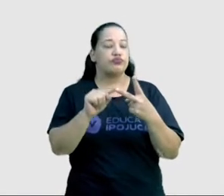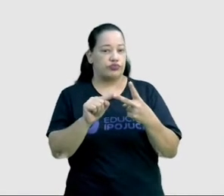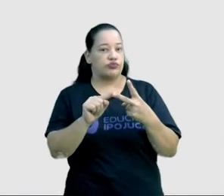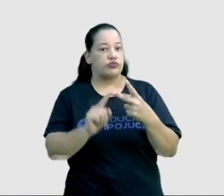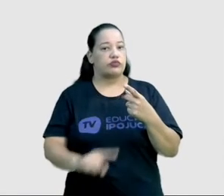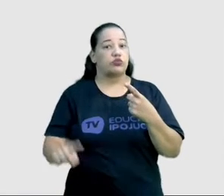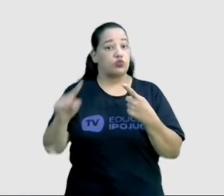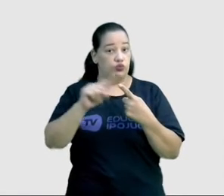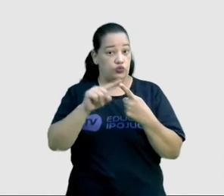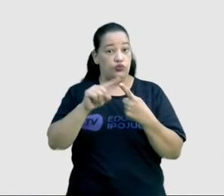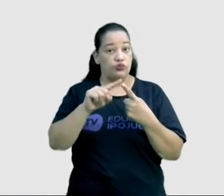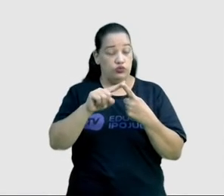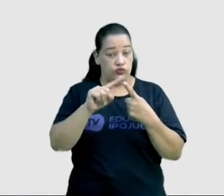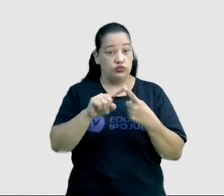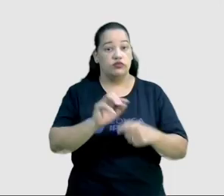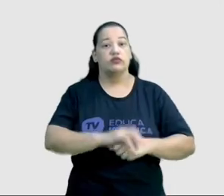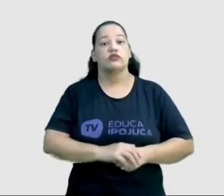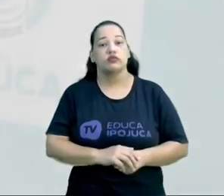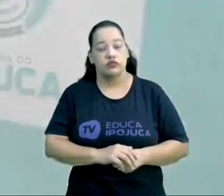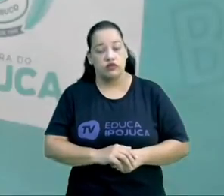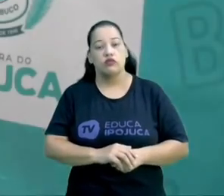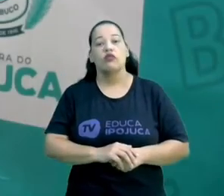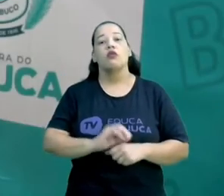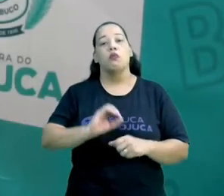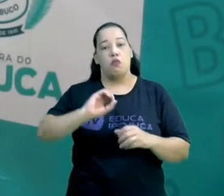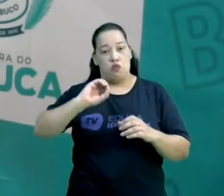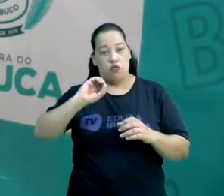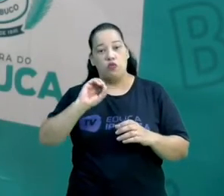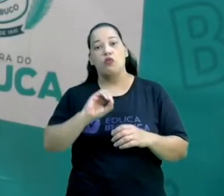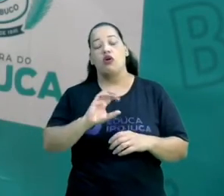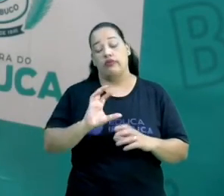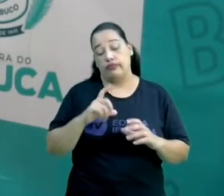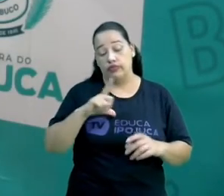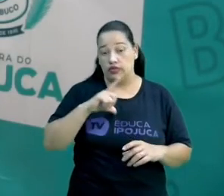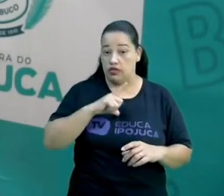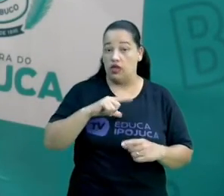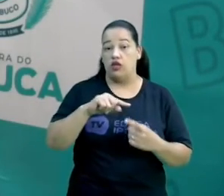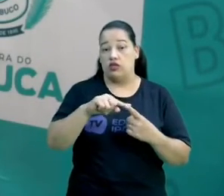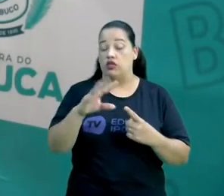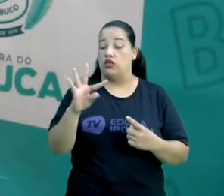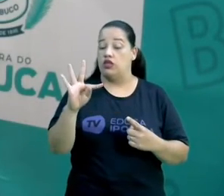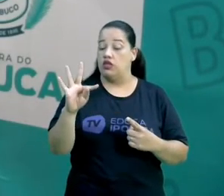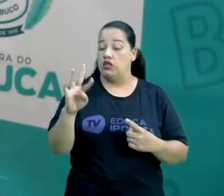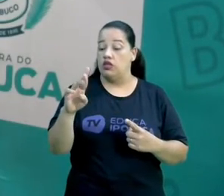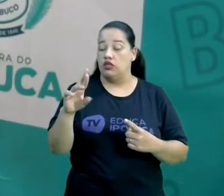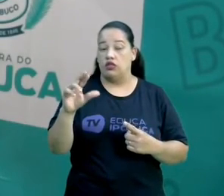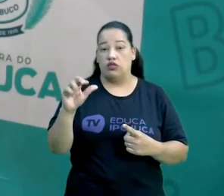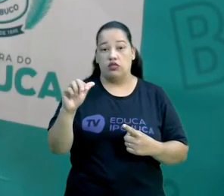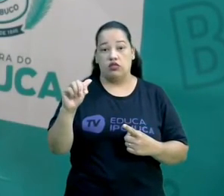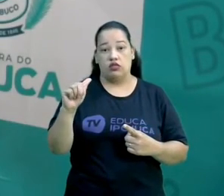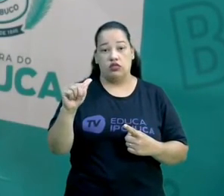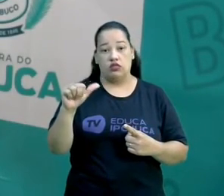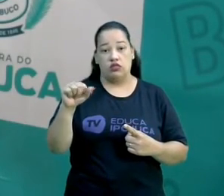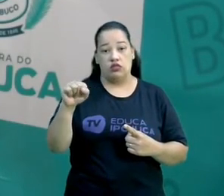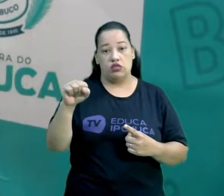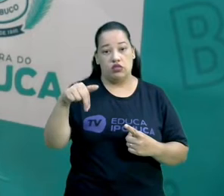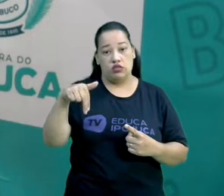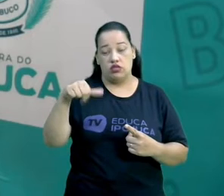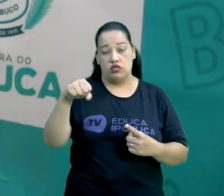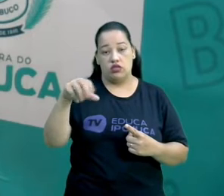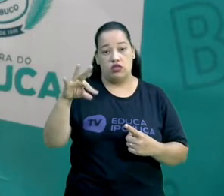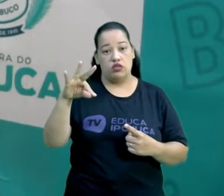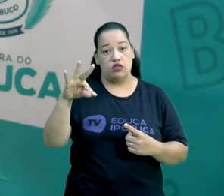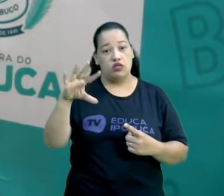Um é o movimento de translação, ou seja, é o movimento que ele faz ao redor do